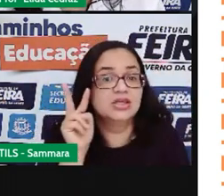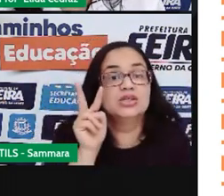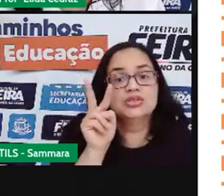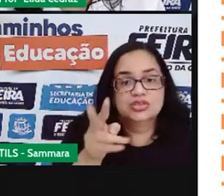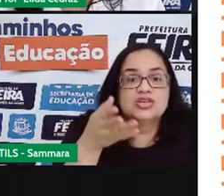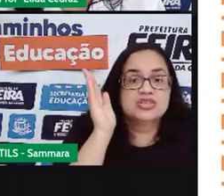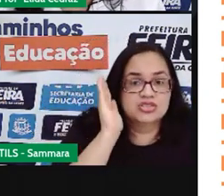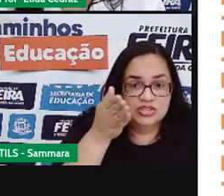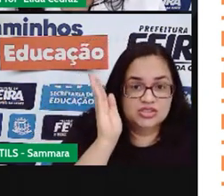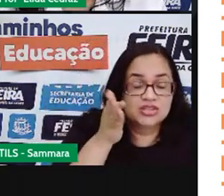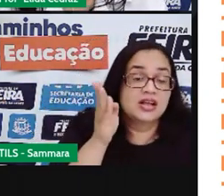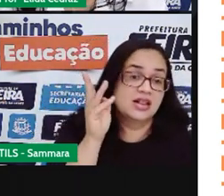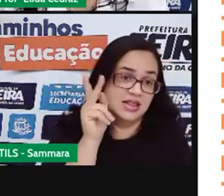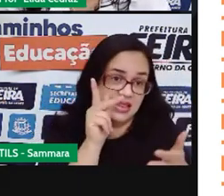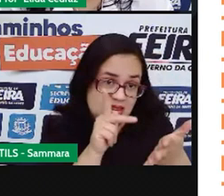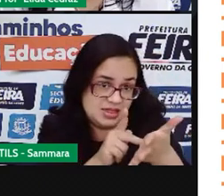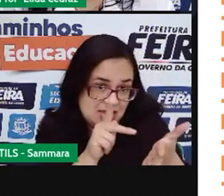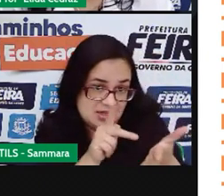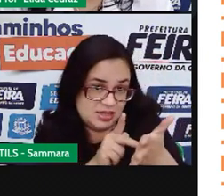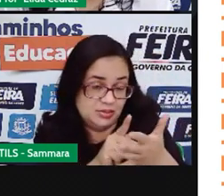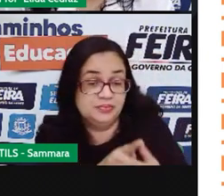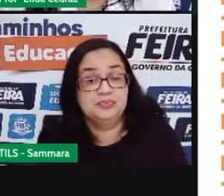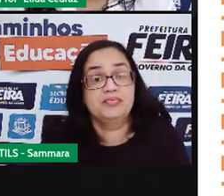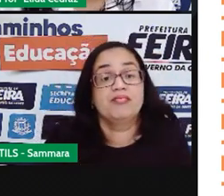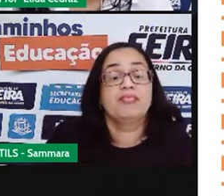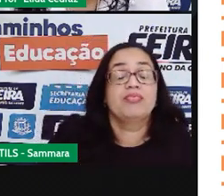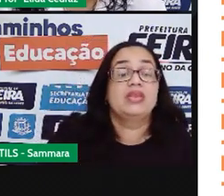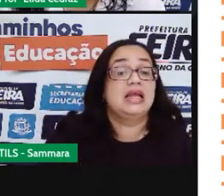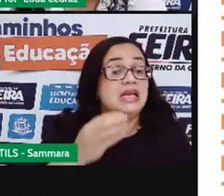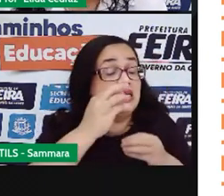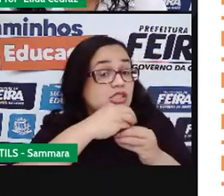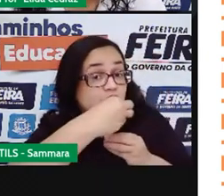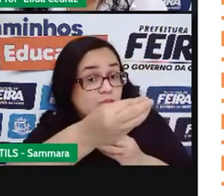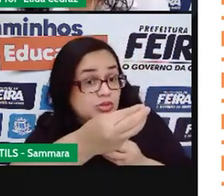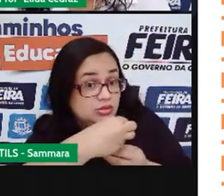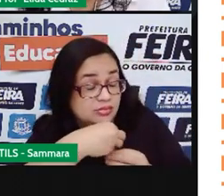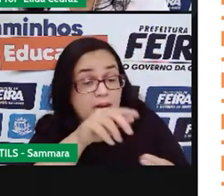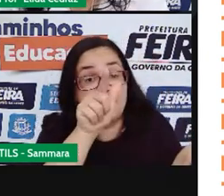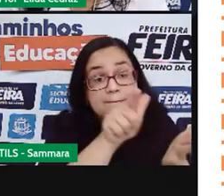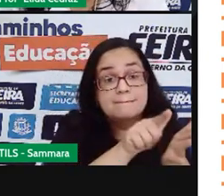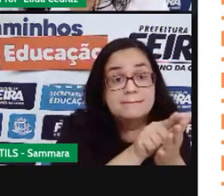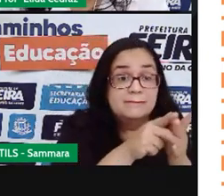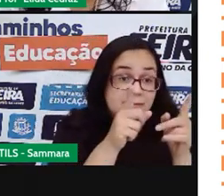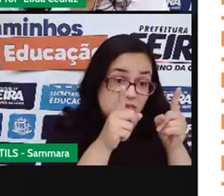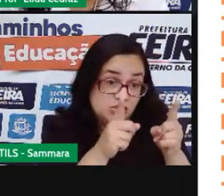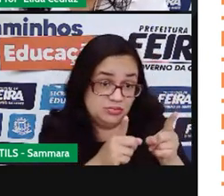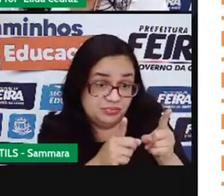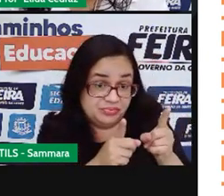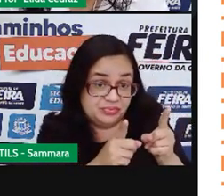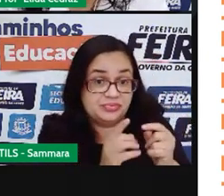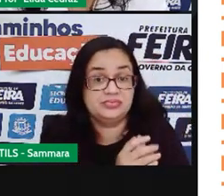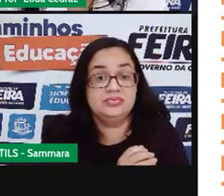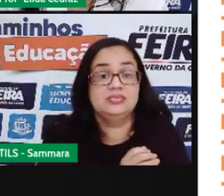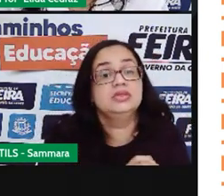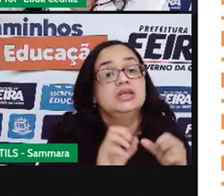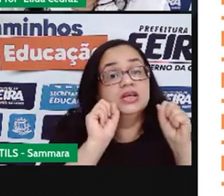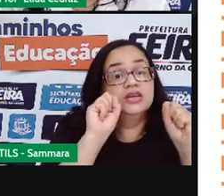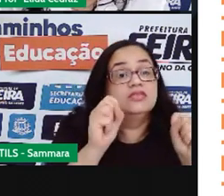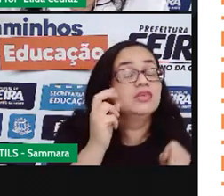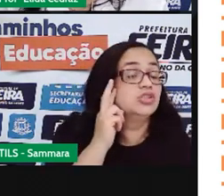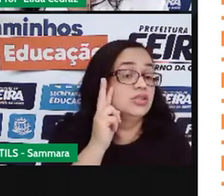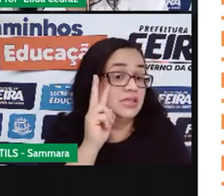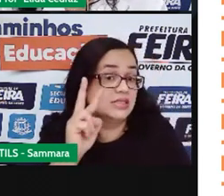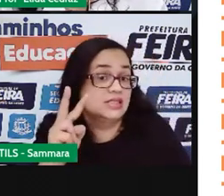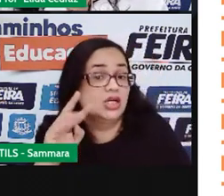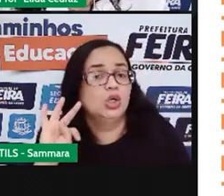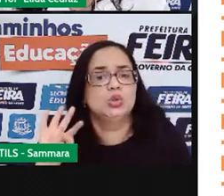essas situações, não verdade? É um meio de distribuição de panfletos e colhetos. Pode ser